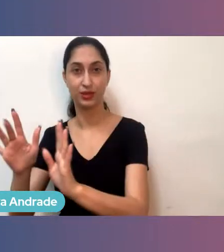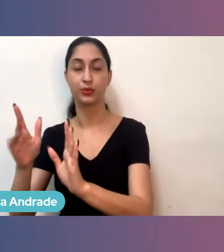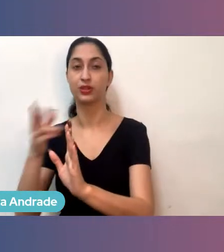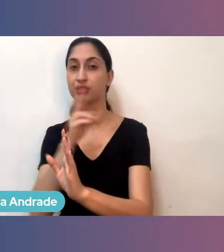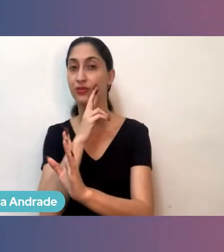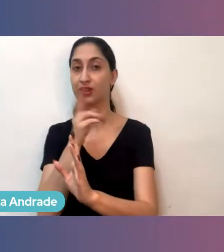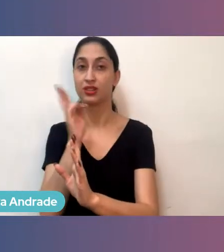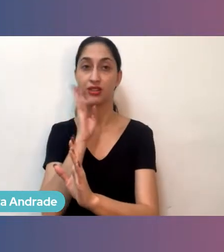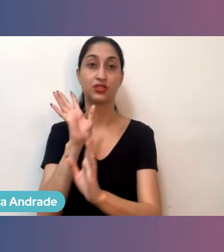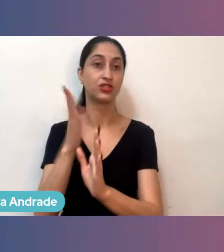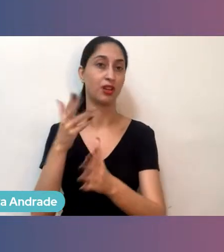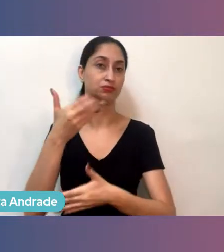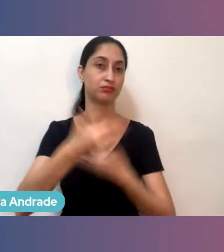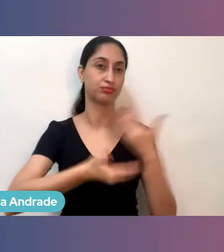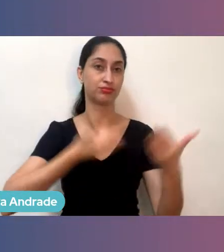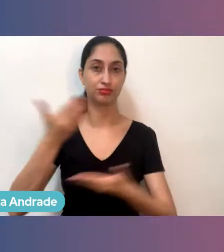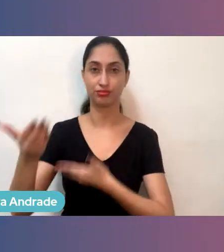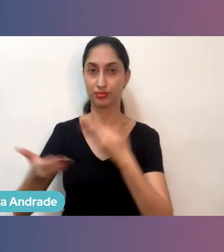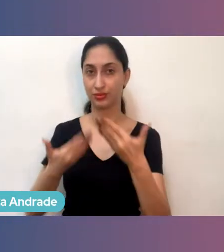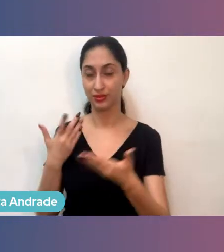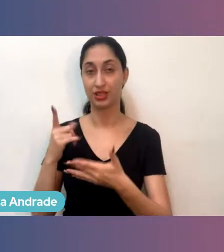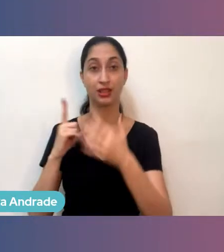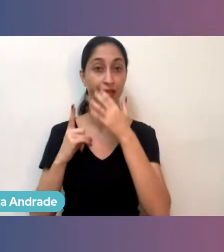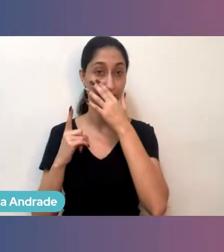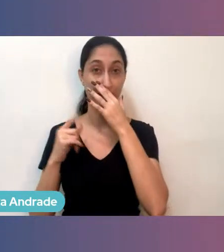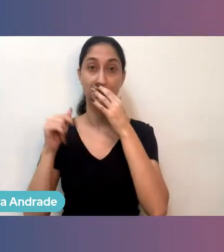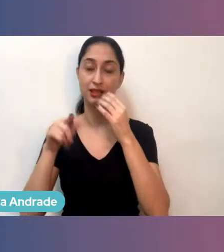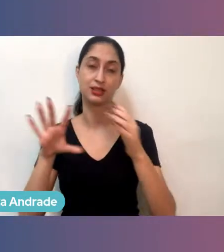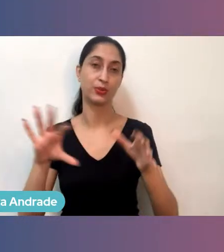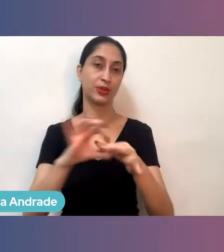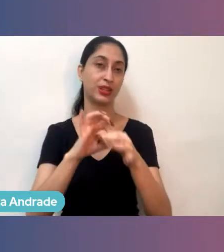reconhecido por essa geração desse cluster,